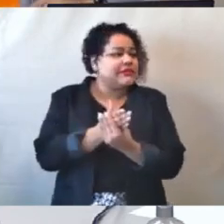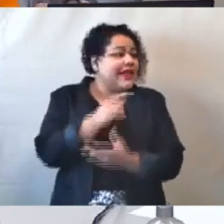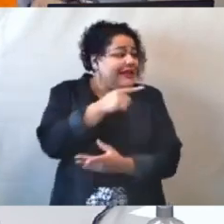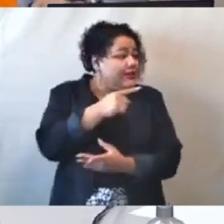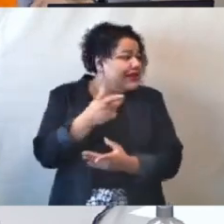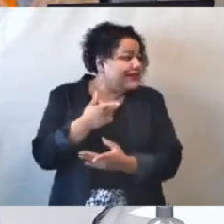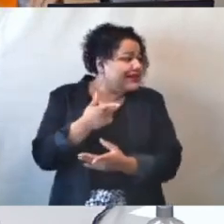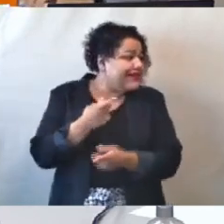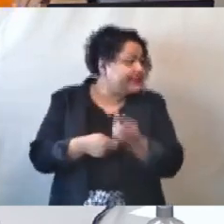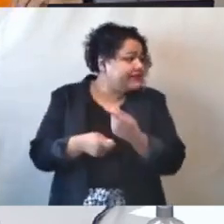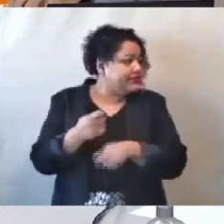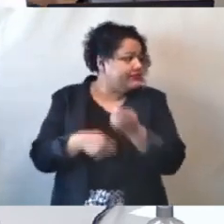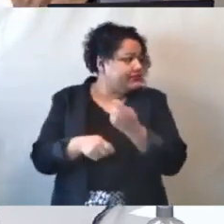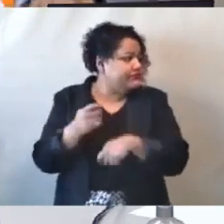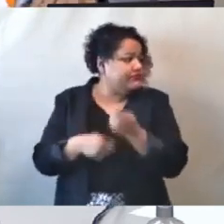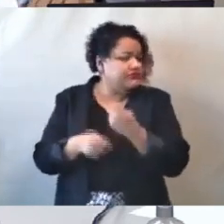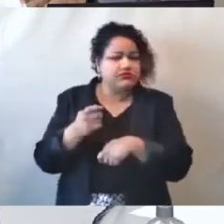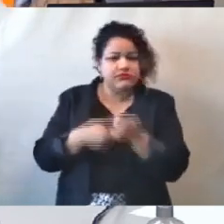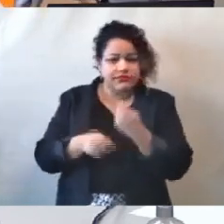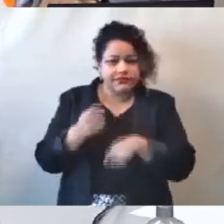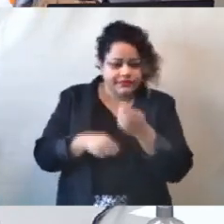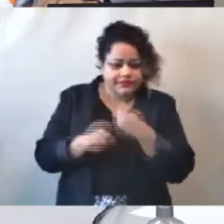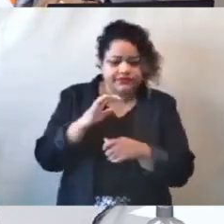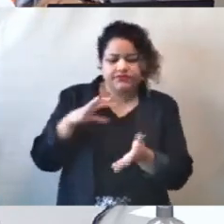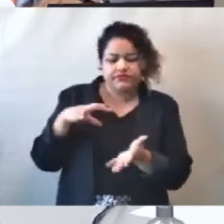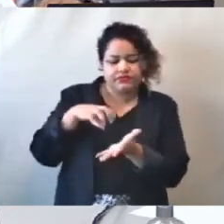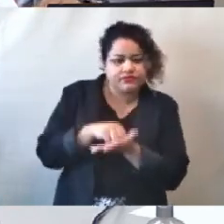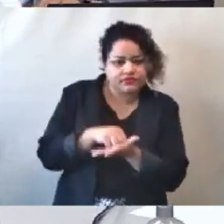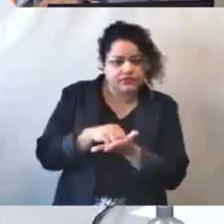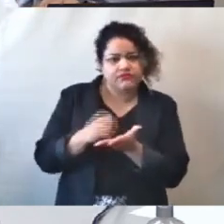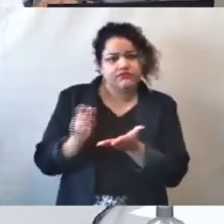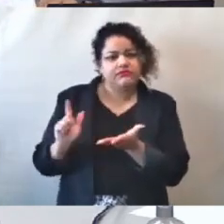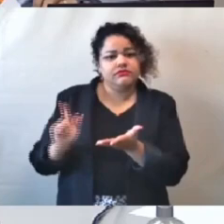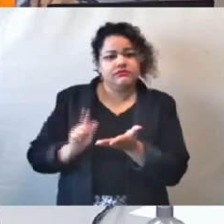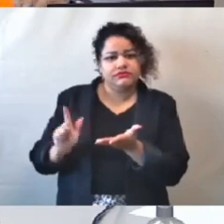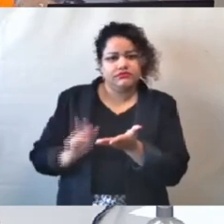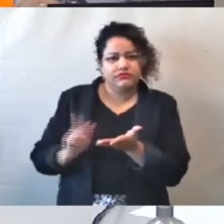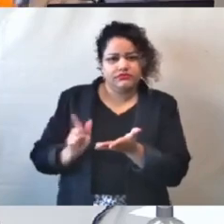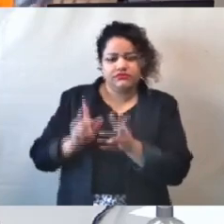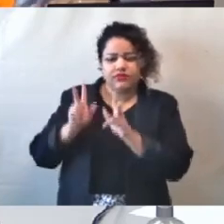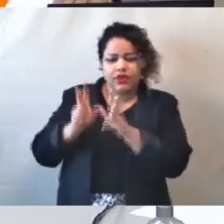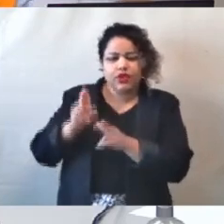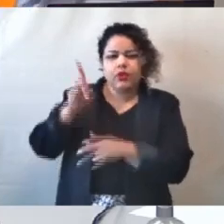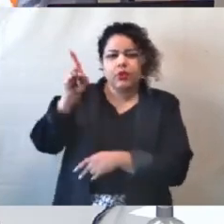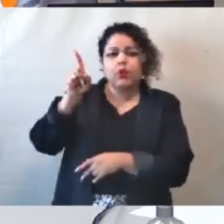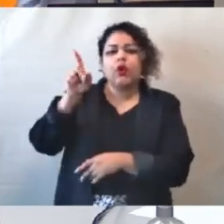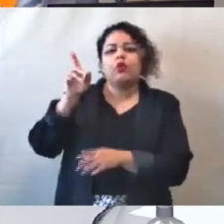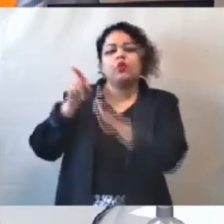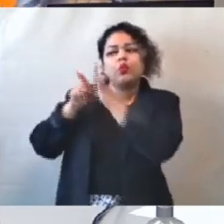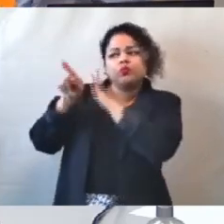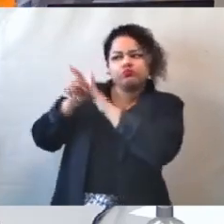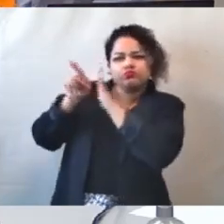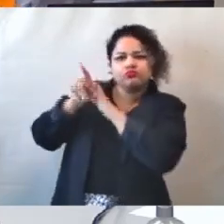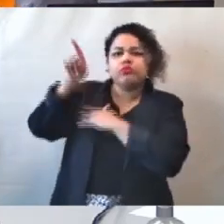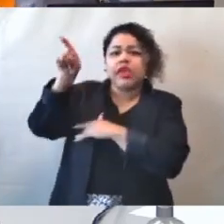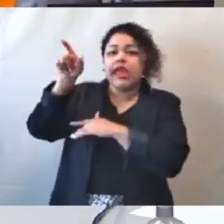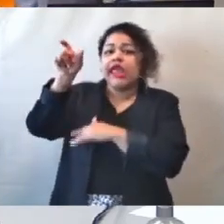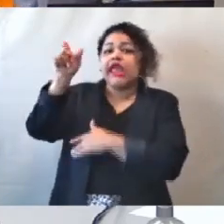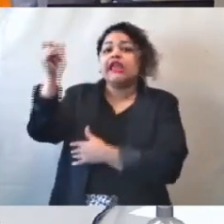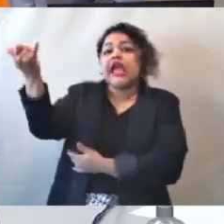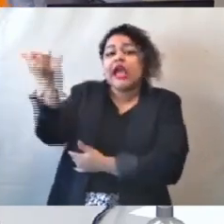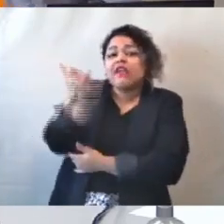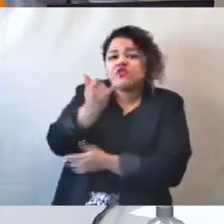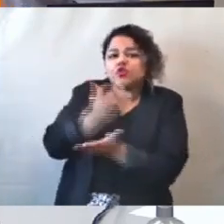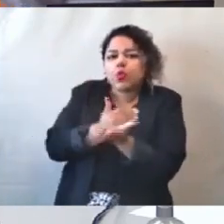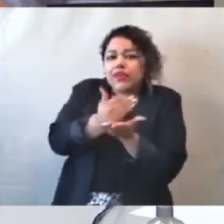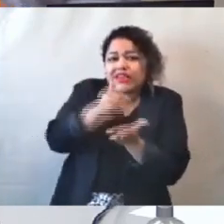Eu faço o registro de que, conforme informado pelo investigado no início dessa reunião, o